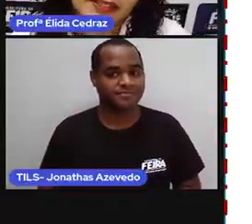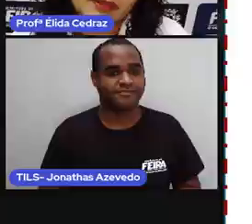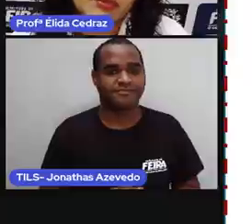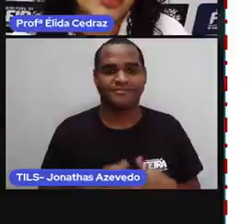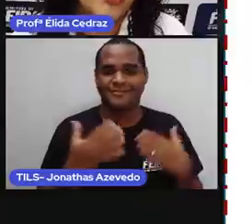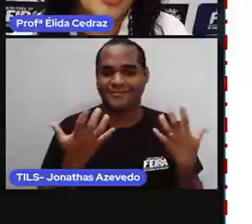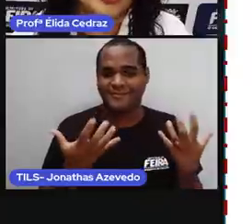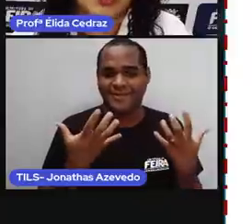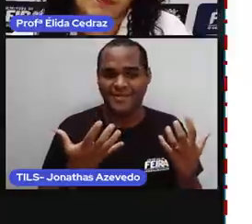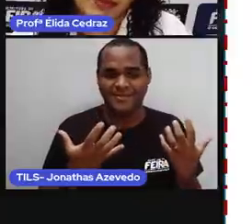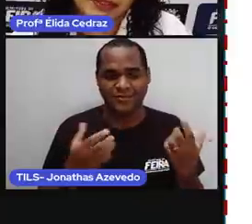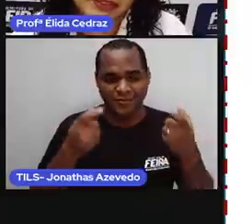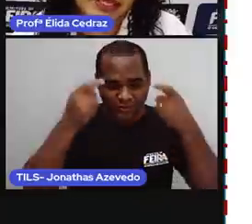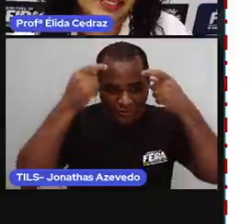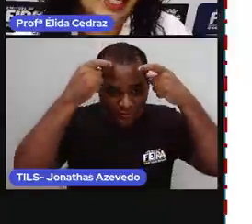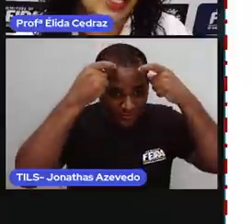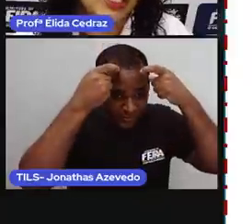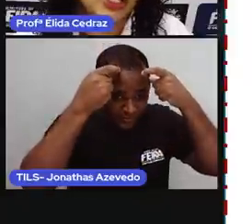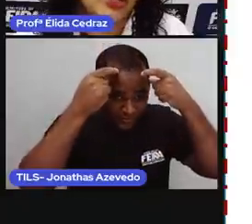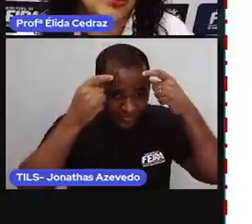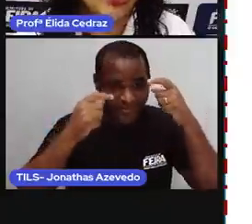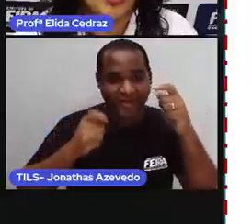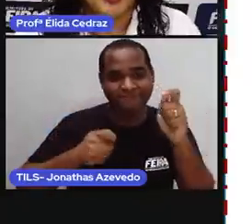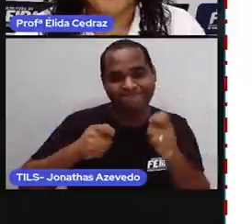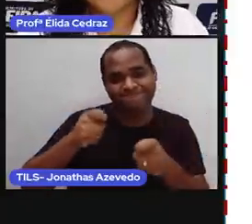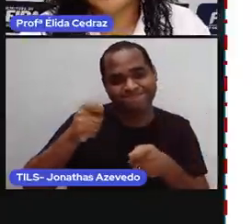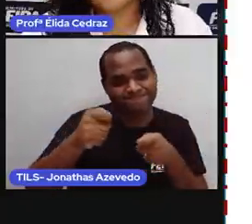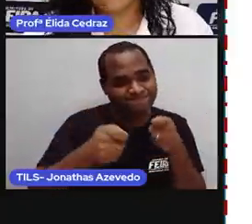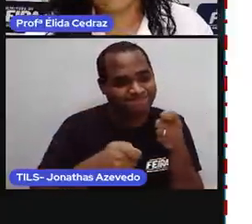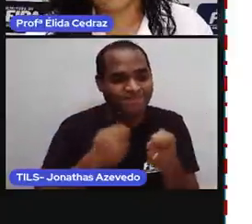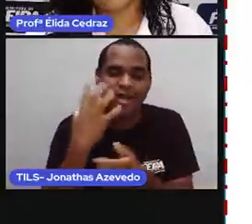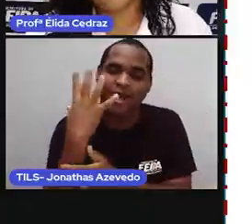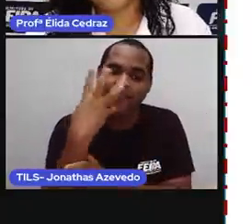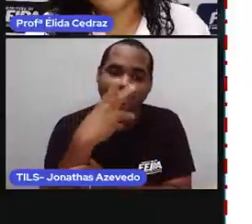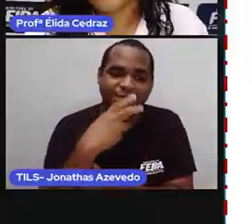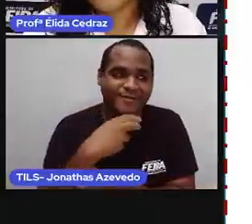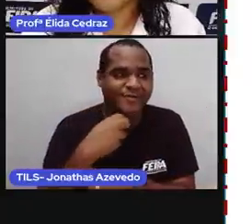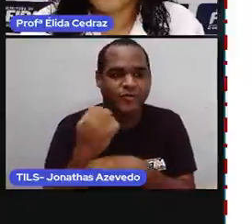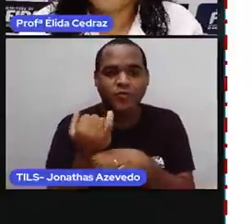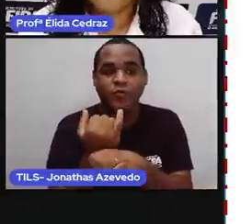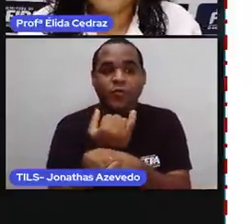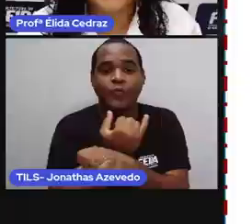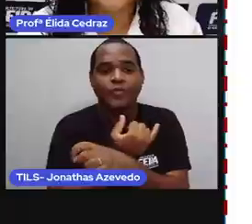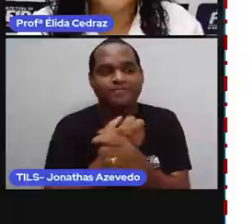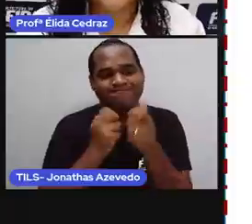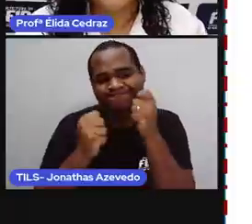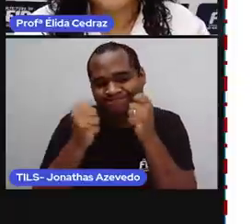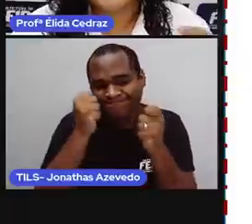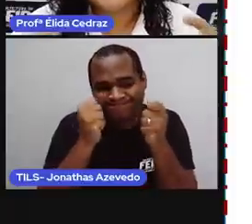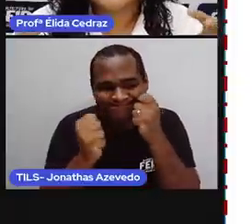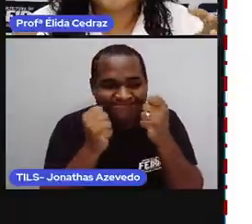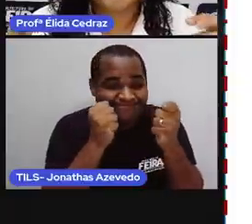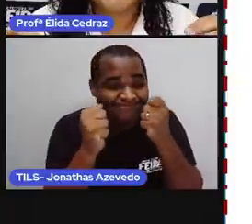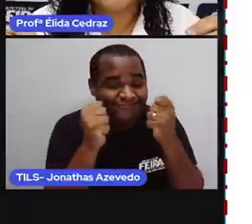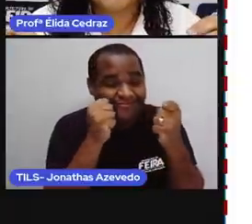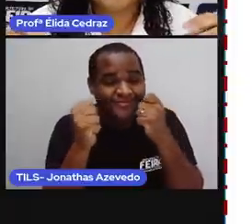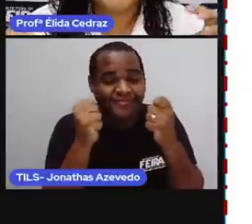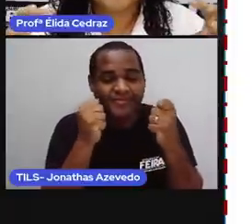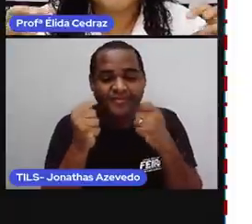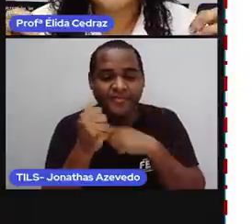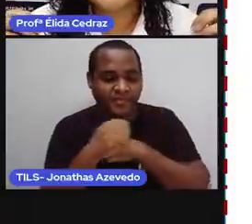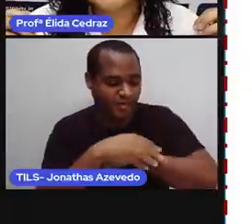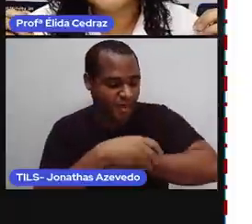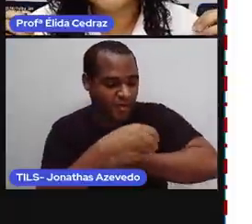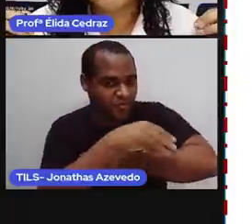panda, porque eu acho o panda lindo, bem gordinho, fofinho, com aqueles pelos